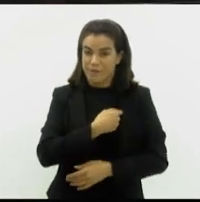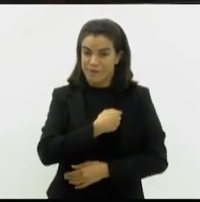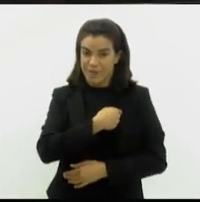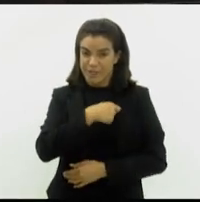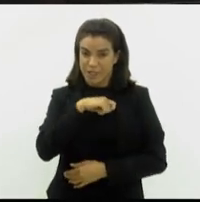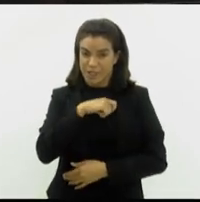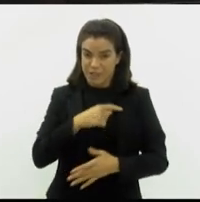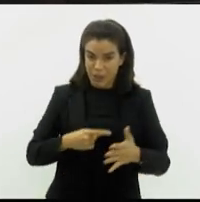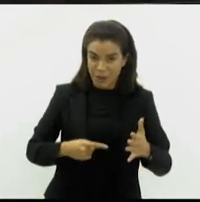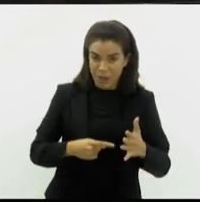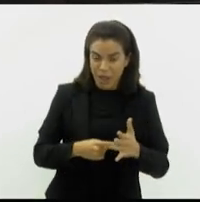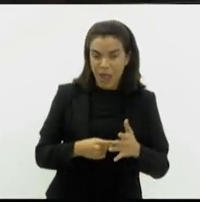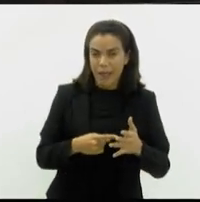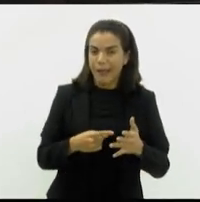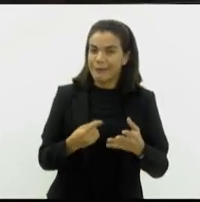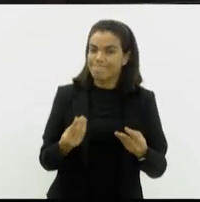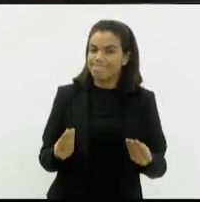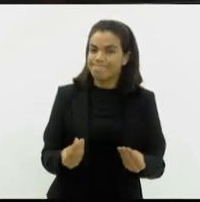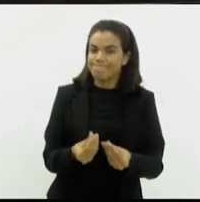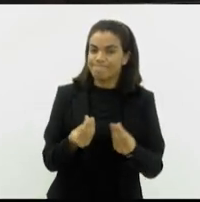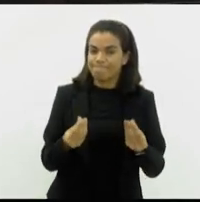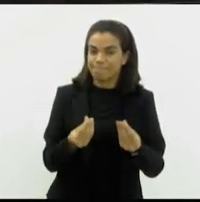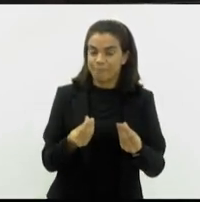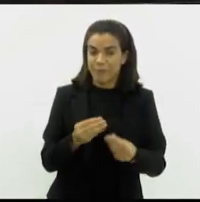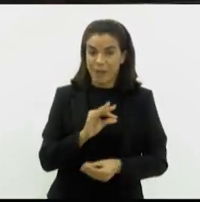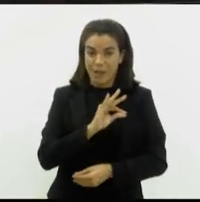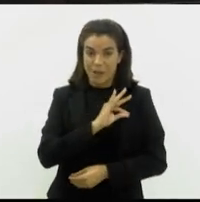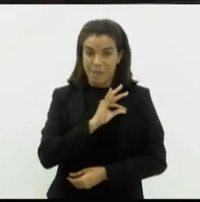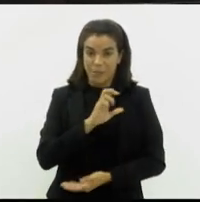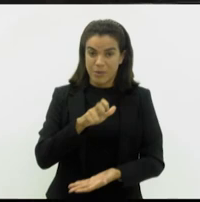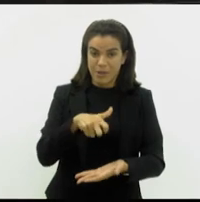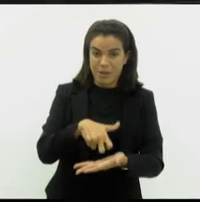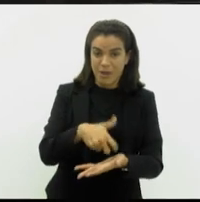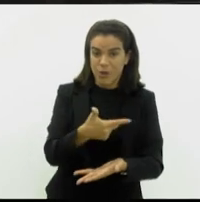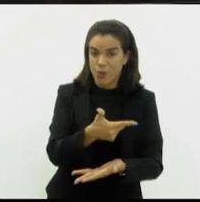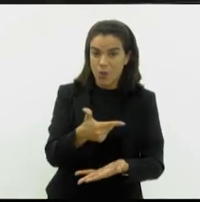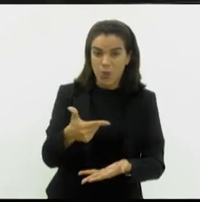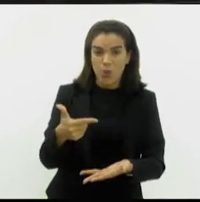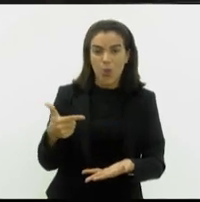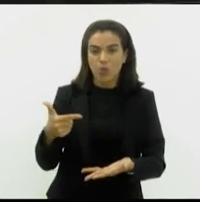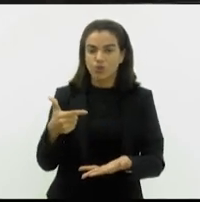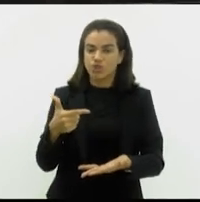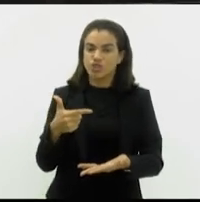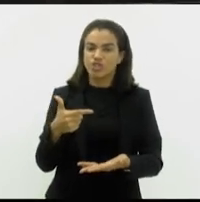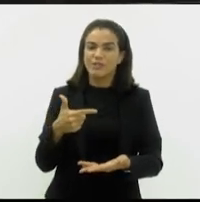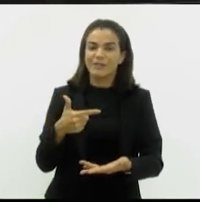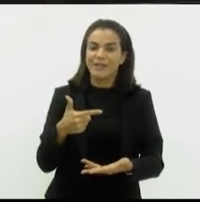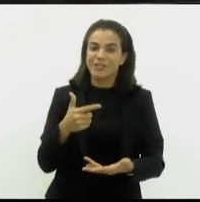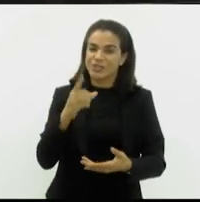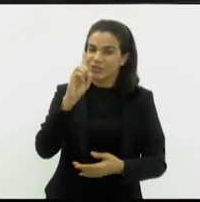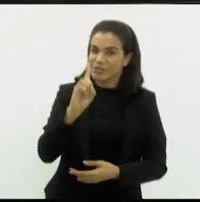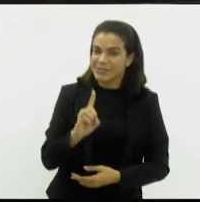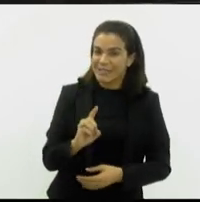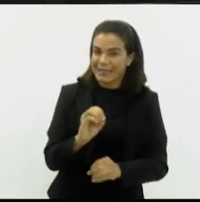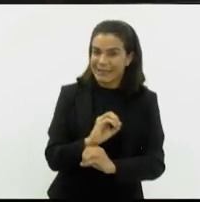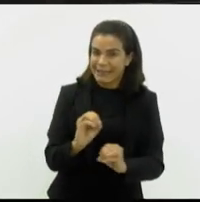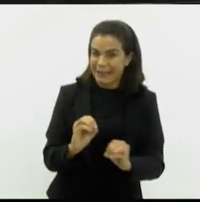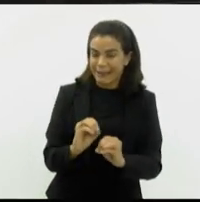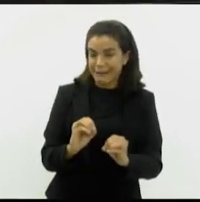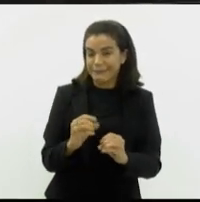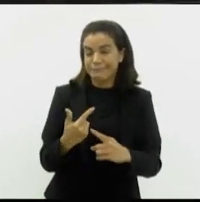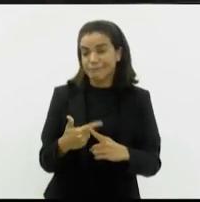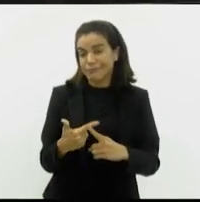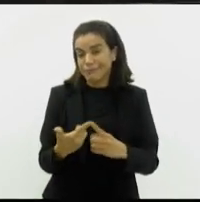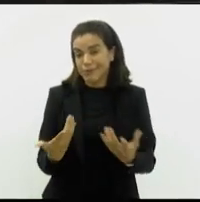e denúncia é muito delicado. Como a Polícia Penal não tinha voz e ainda assim é o patinho feio, quando eu falo ainda assim, porque até